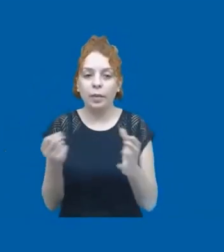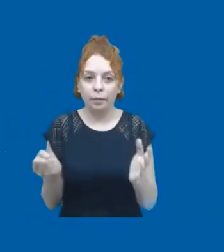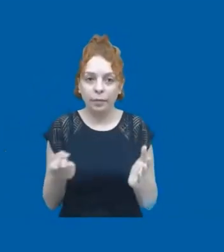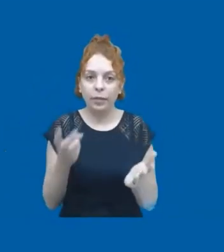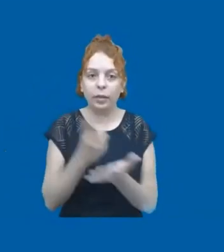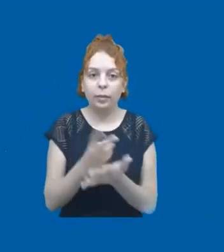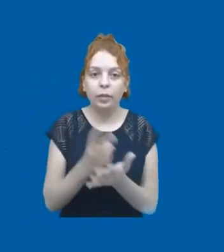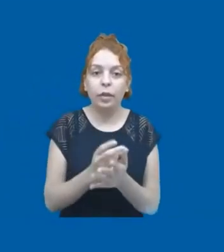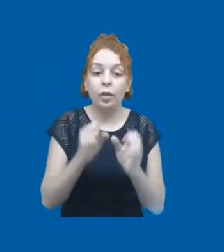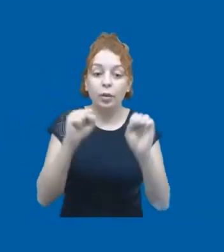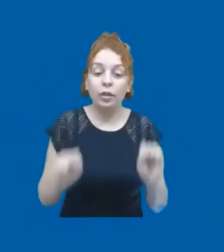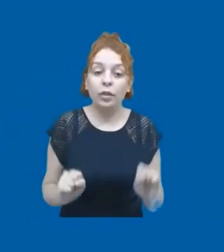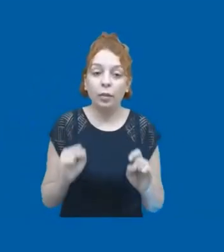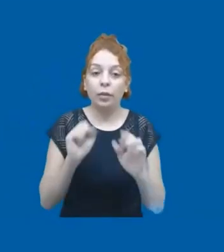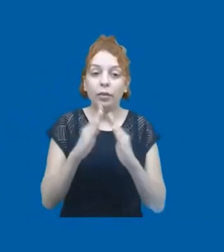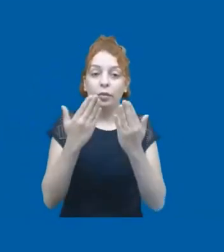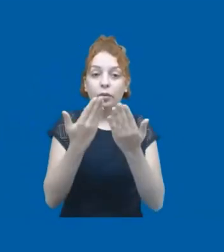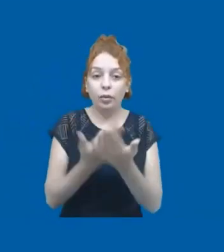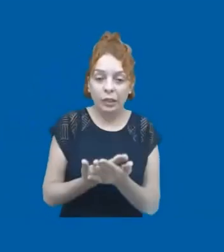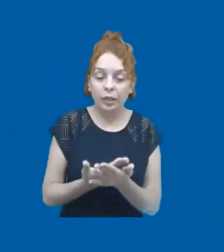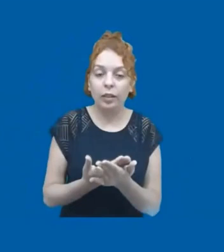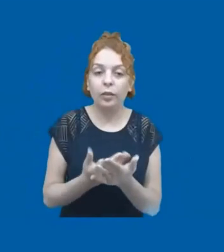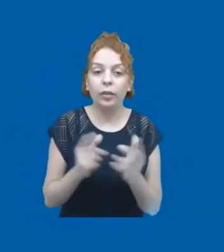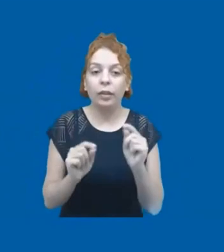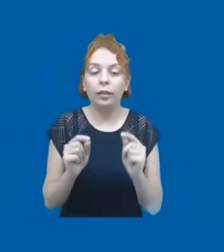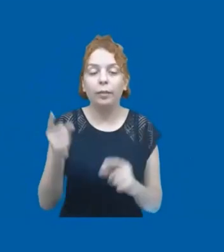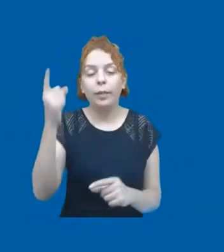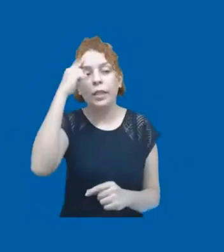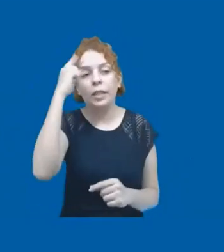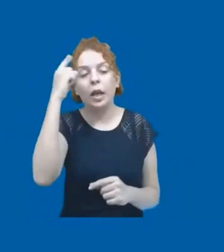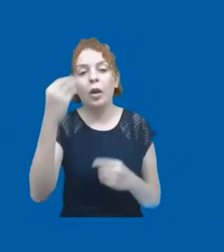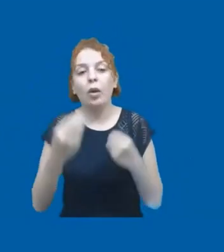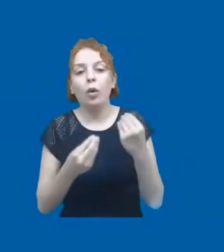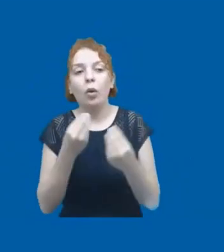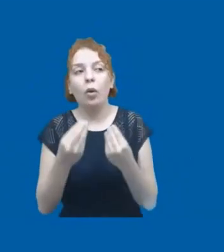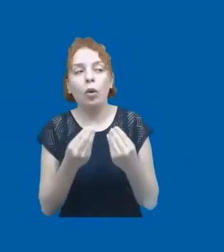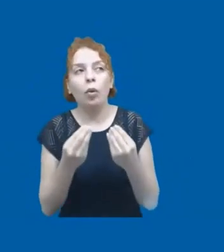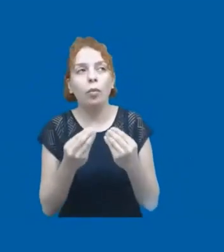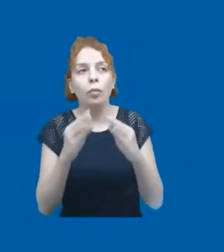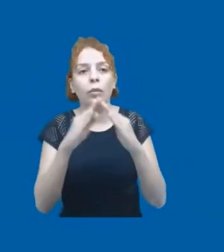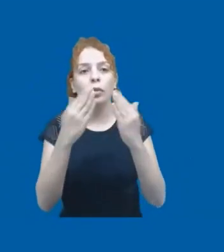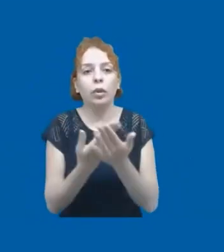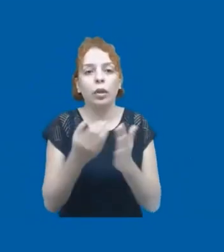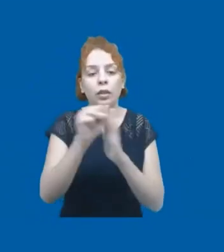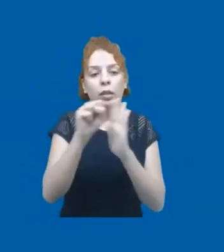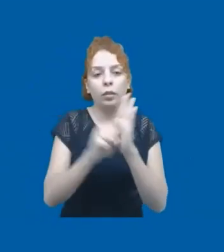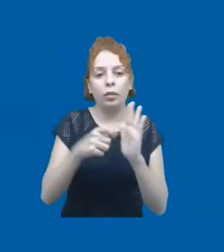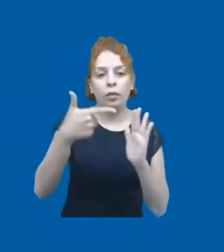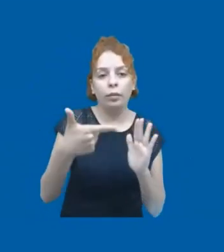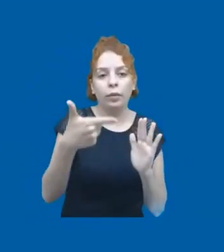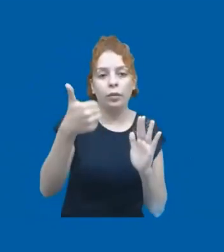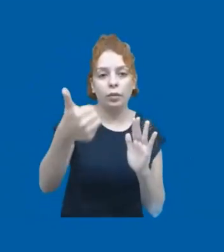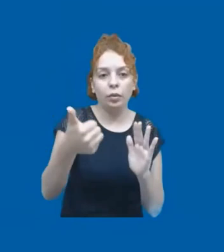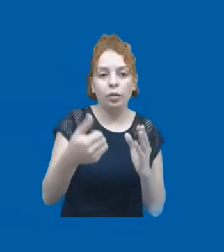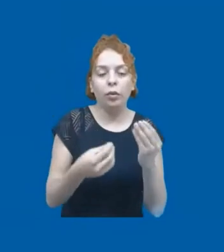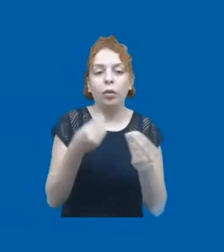que o próprio sistema escolar foi colocado em xeque, que a gente vai ter que repensar que escola a gente quer para o século XXI, e que competências